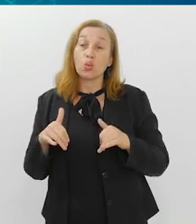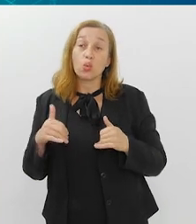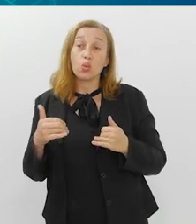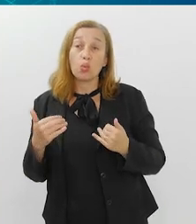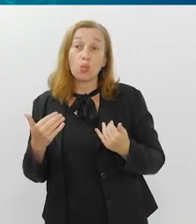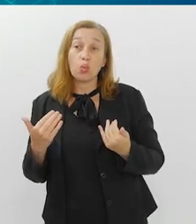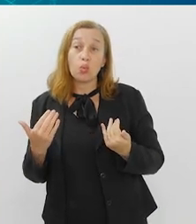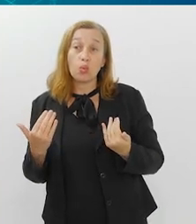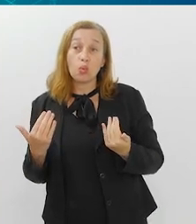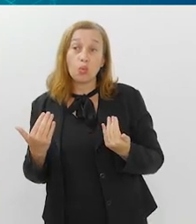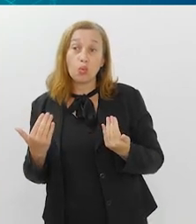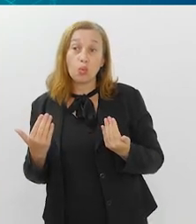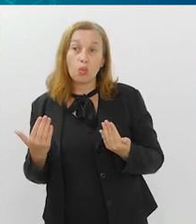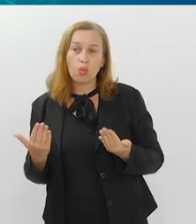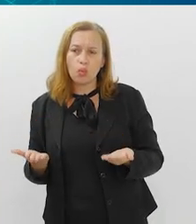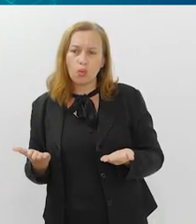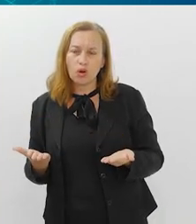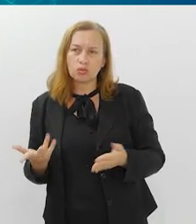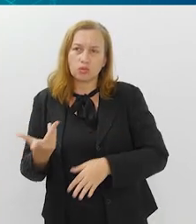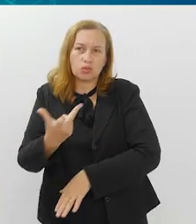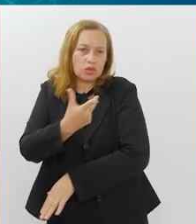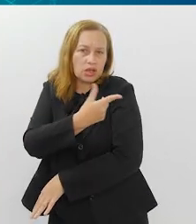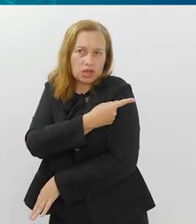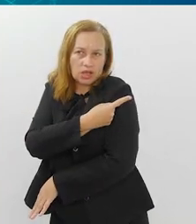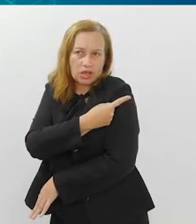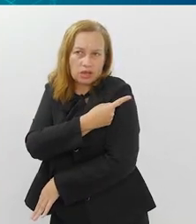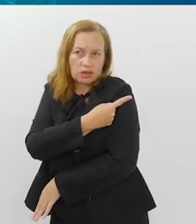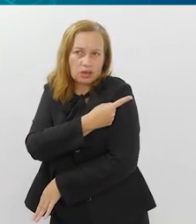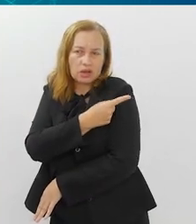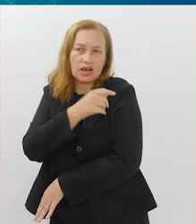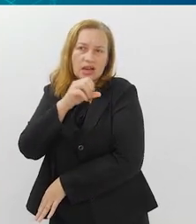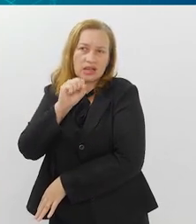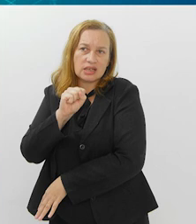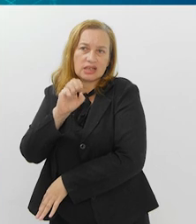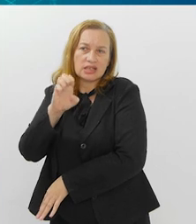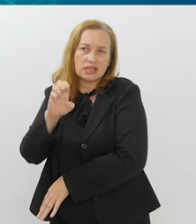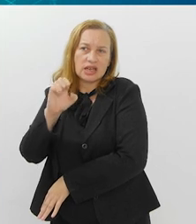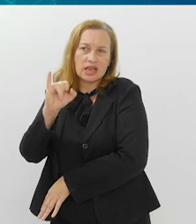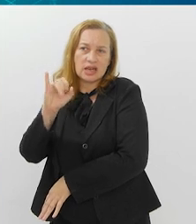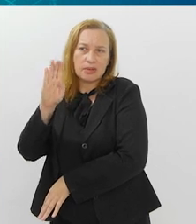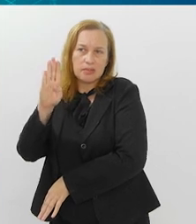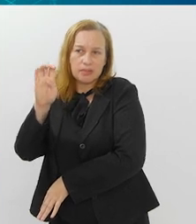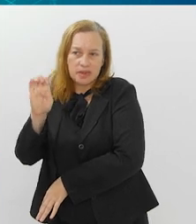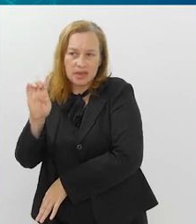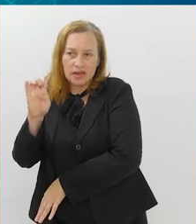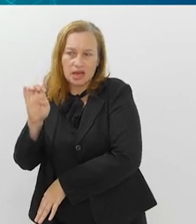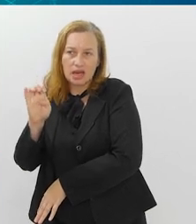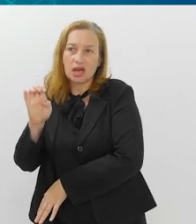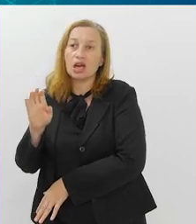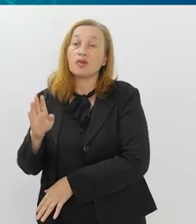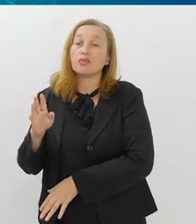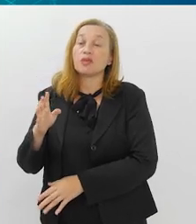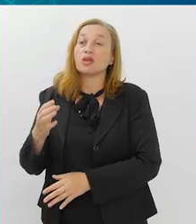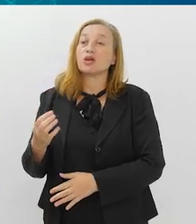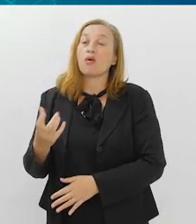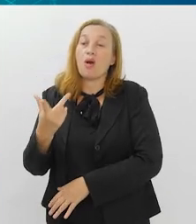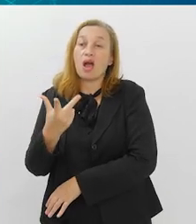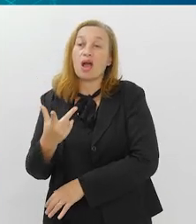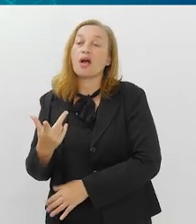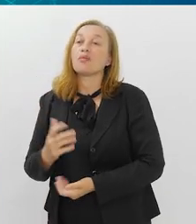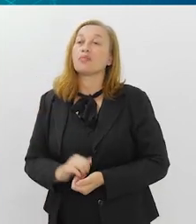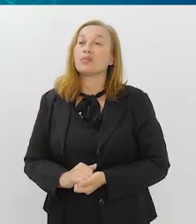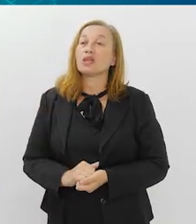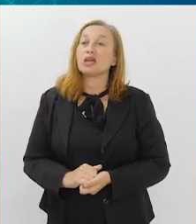quando Sabem criou, né, a vacina gotinha que fez com que a gente eliminasse a